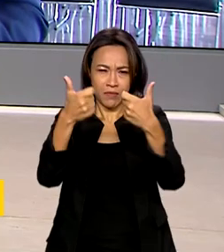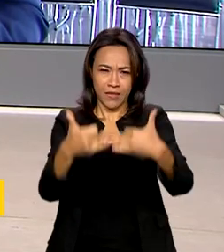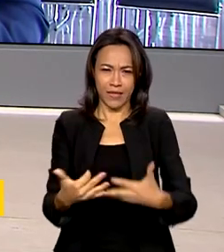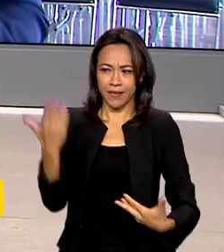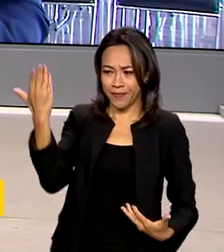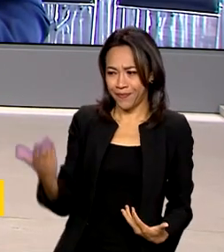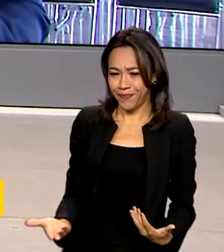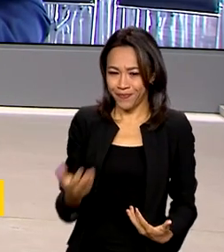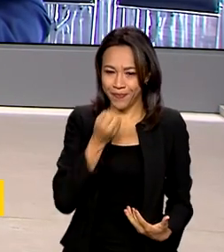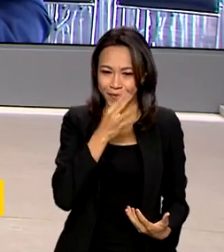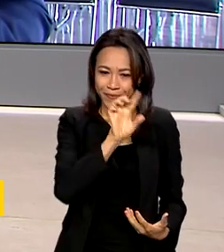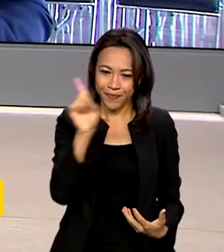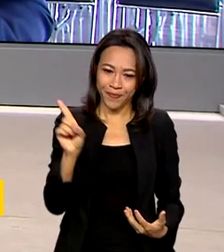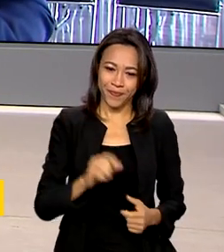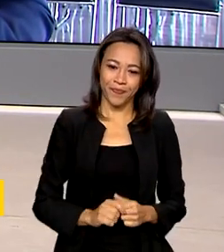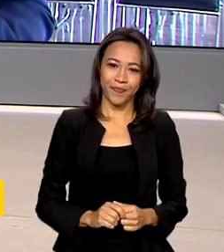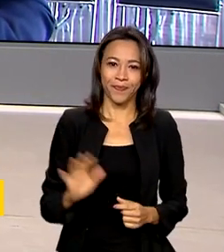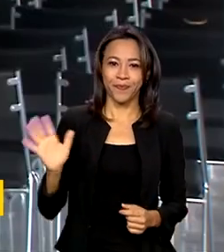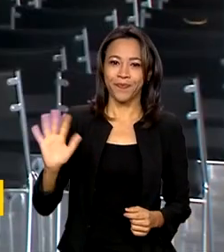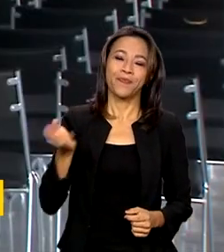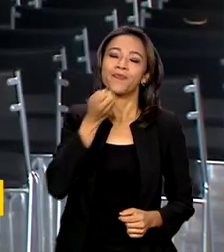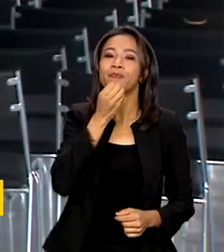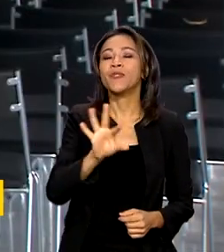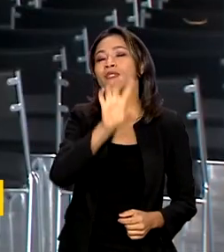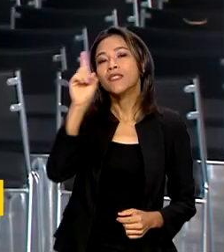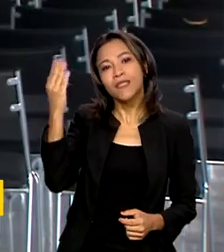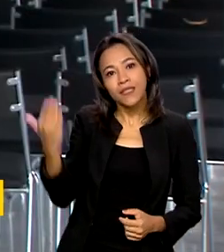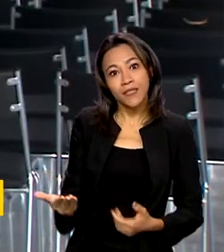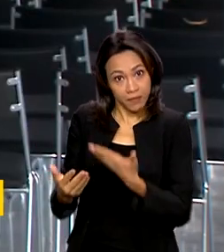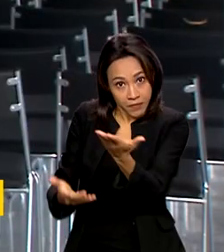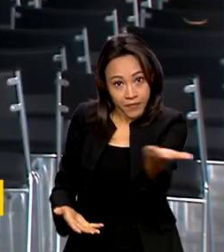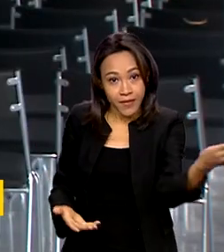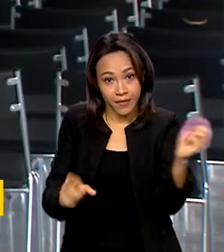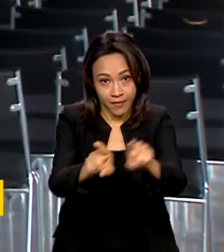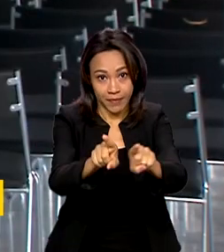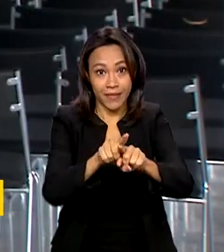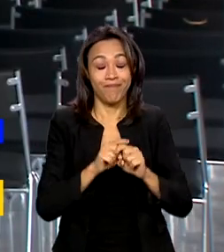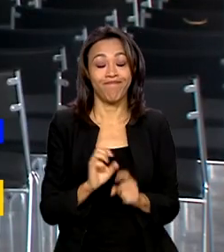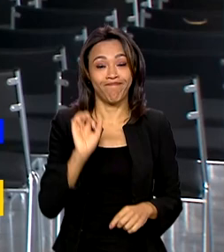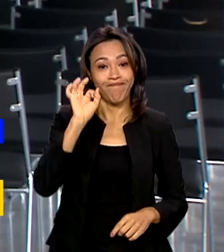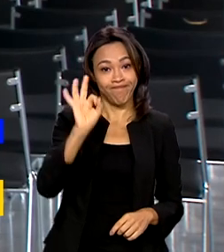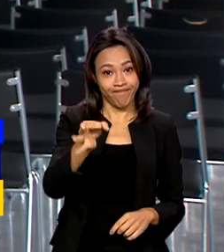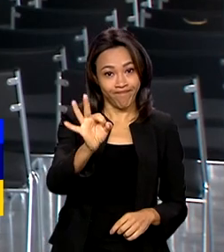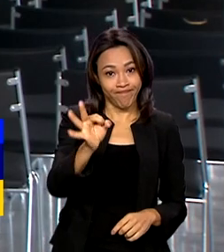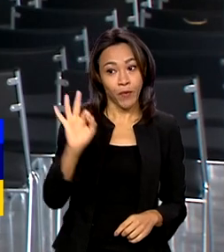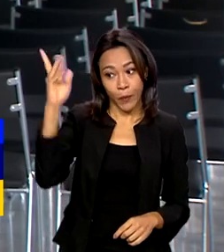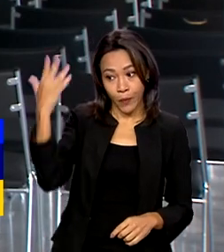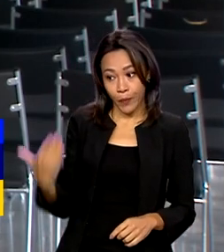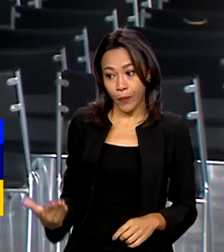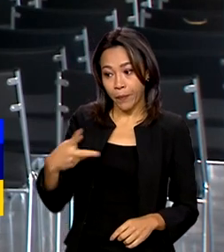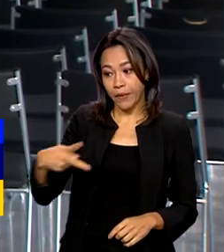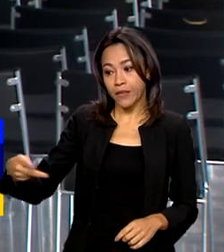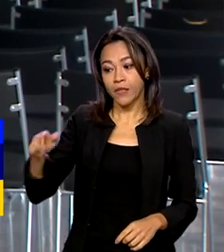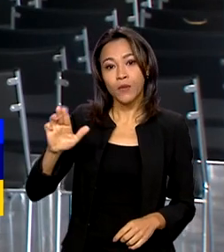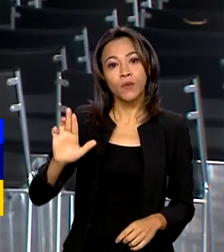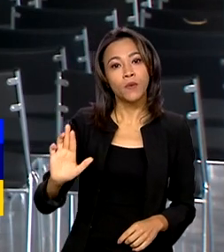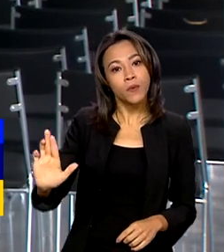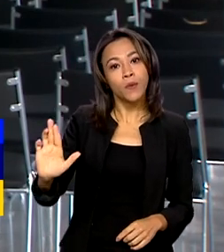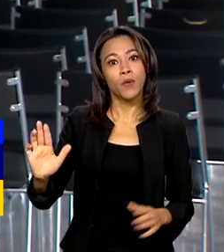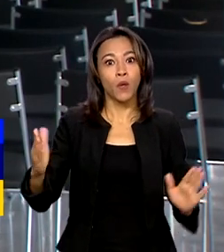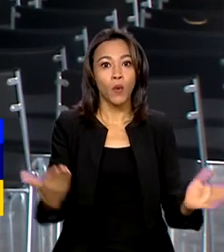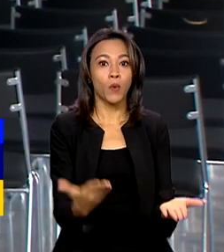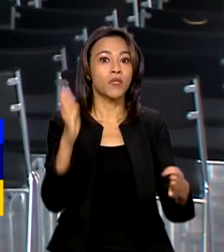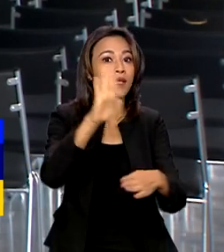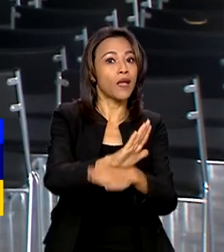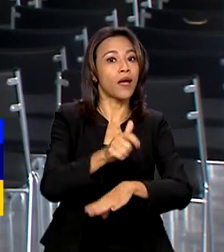Bom dia, Glauco! Olá, Vanessa, bom dia para você, bom dia a todos. É isso mesmo, né? O presidente Lula participa hoje à tarde, aqui, a